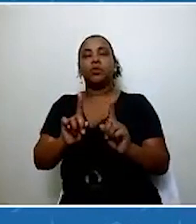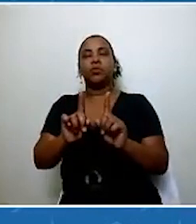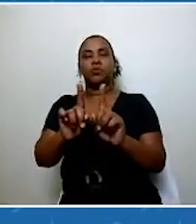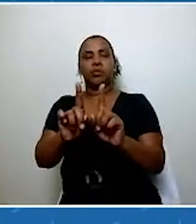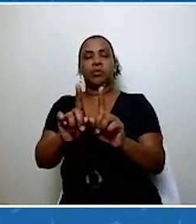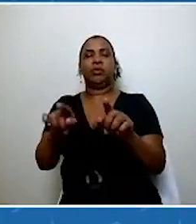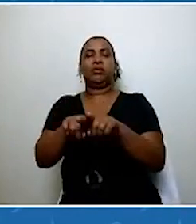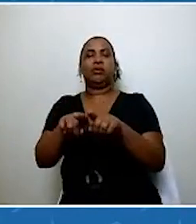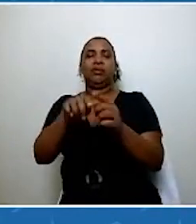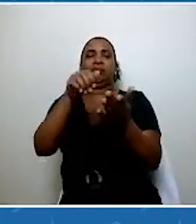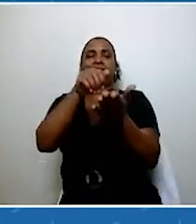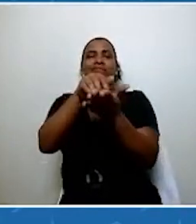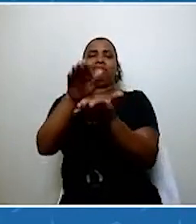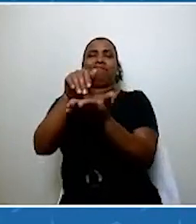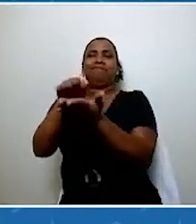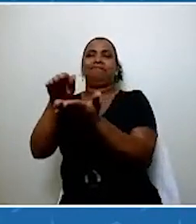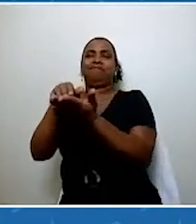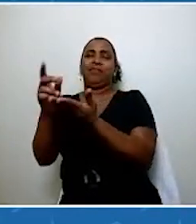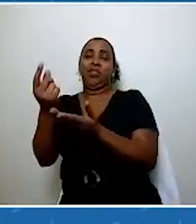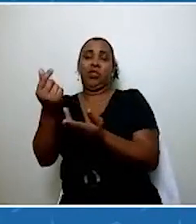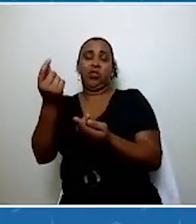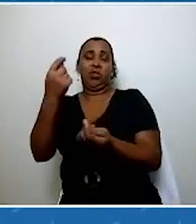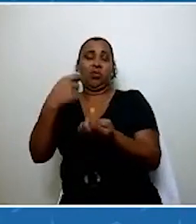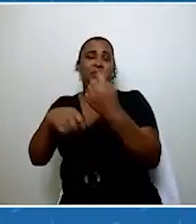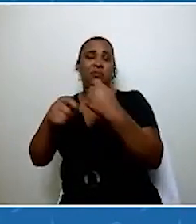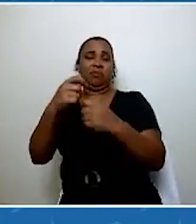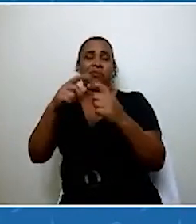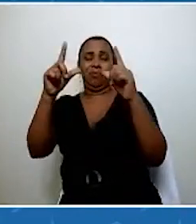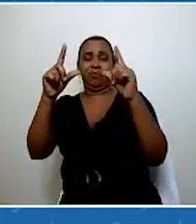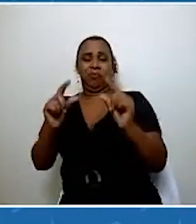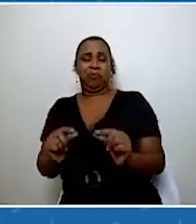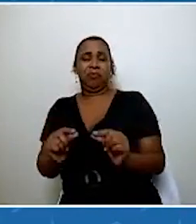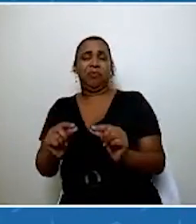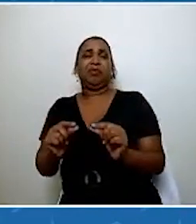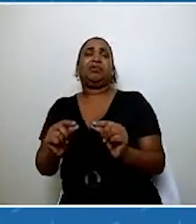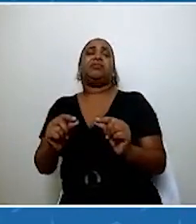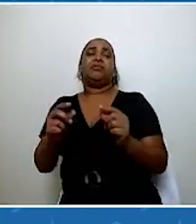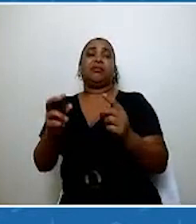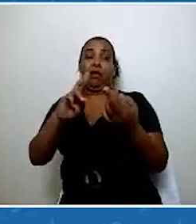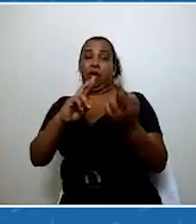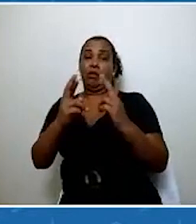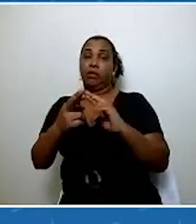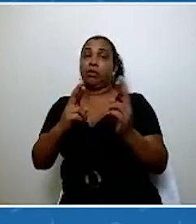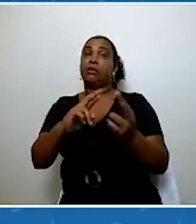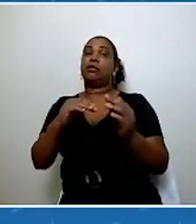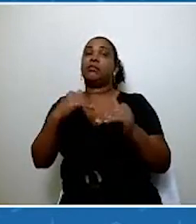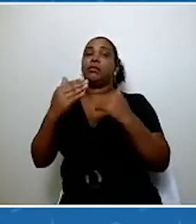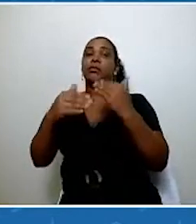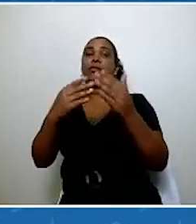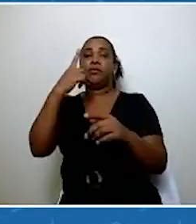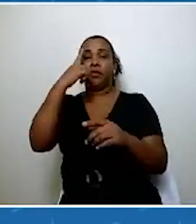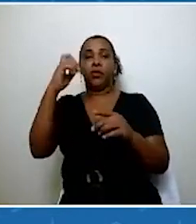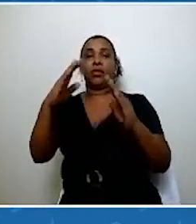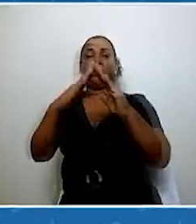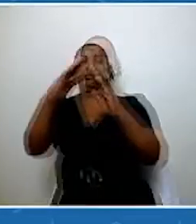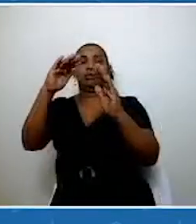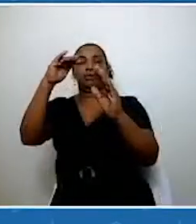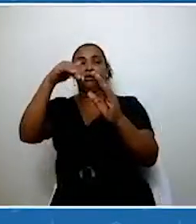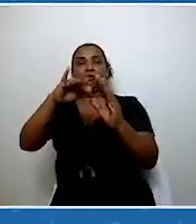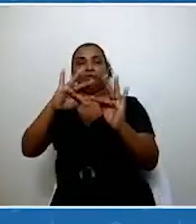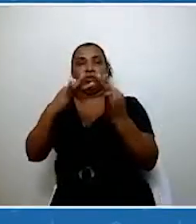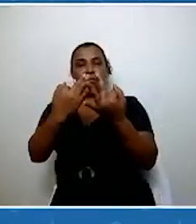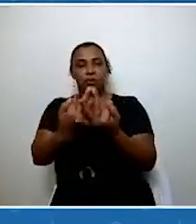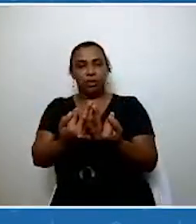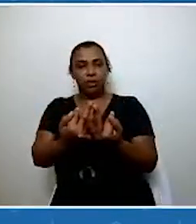vulnerabilidade econômica, ela está totalmente relacionada ao processo de violência doméstica. Então, a dependência econômica do